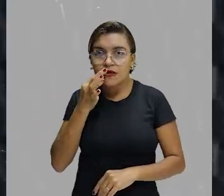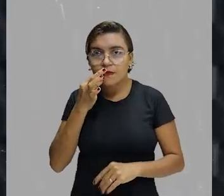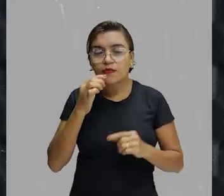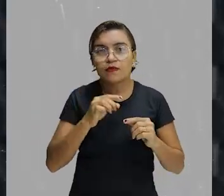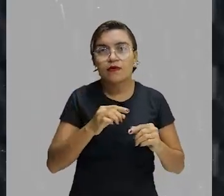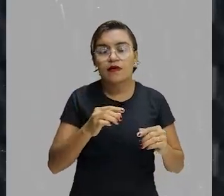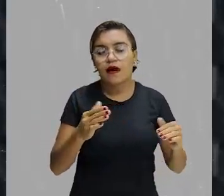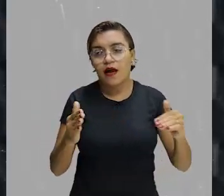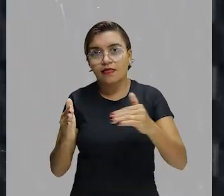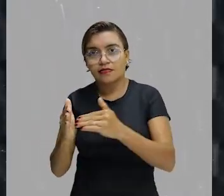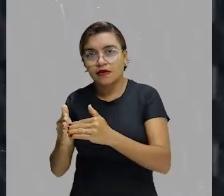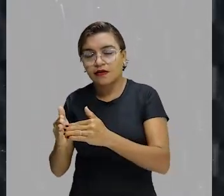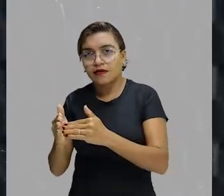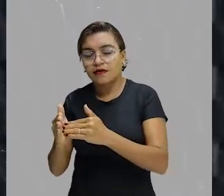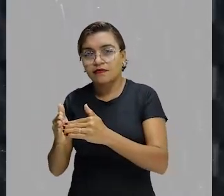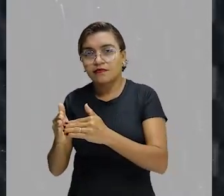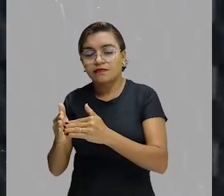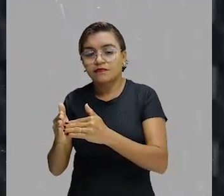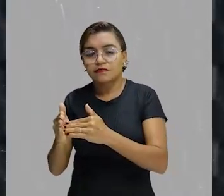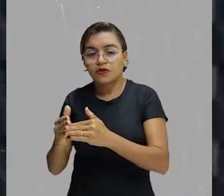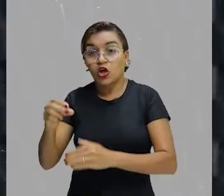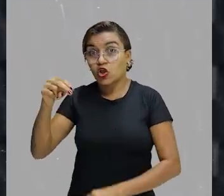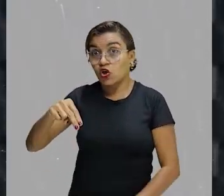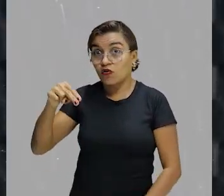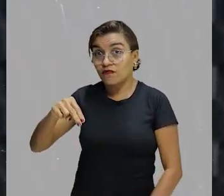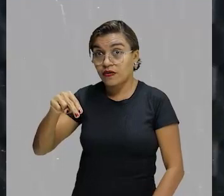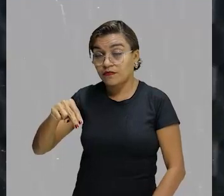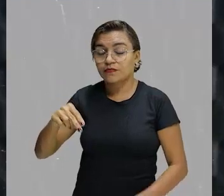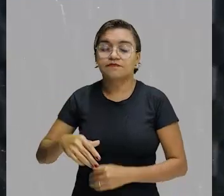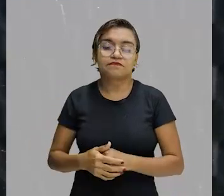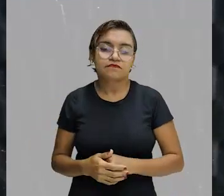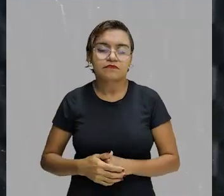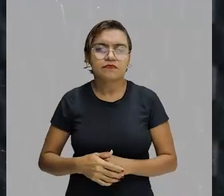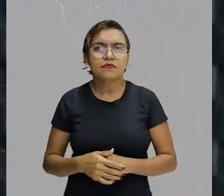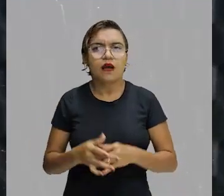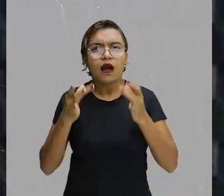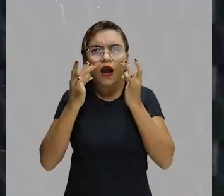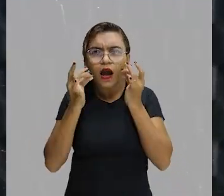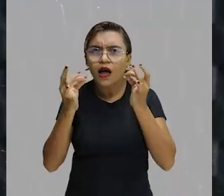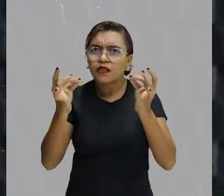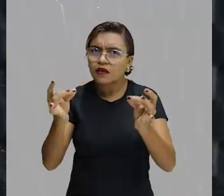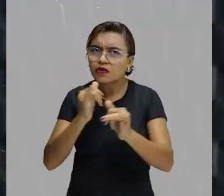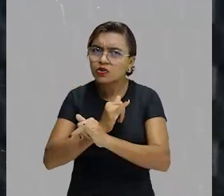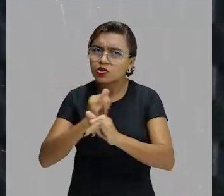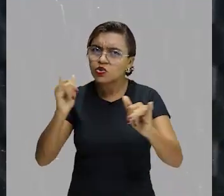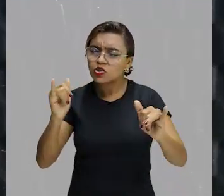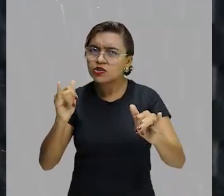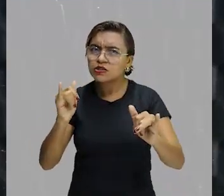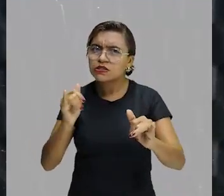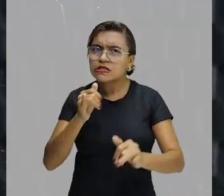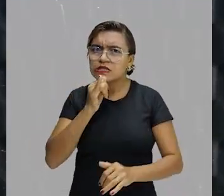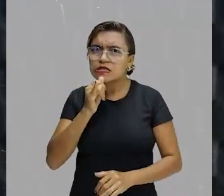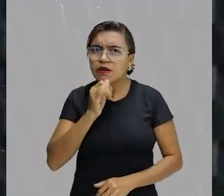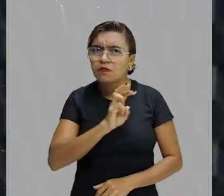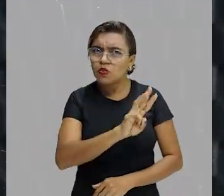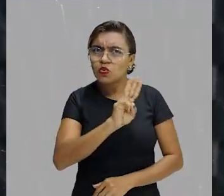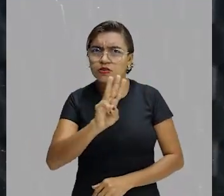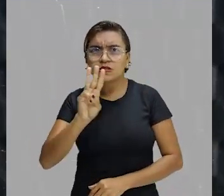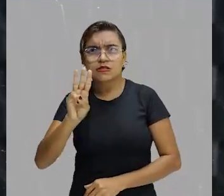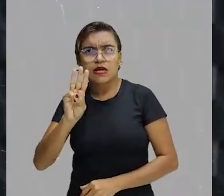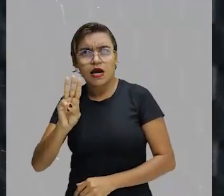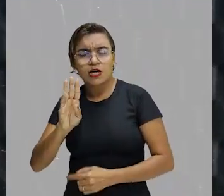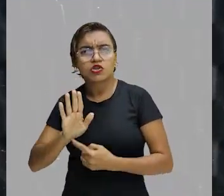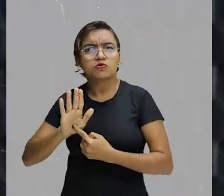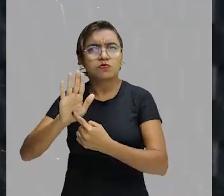2021. Então, turma, fiquem atentos às notícias, fiquem atentos aos sites que vão dar esses recursos para vocês.